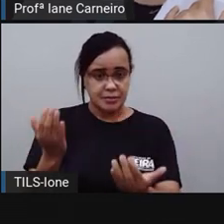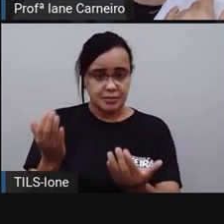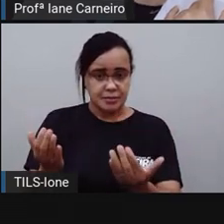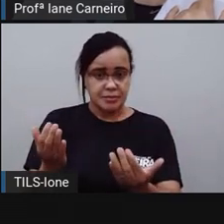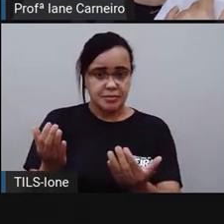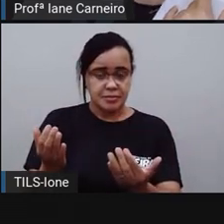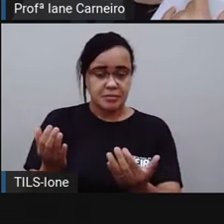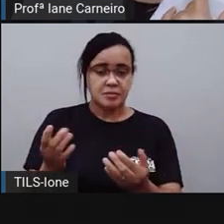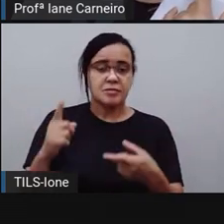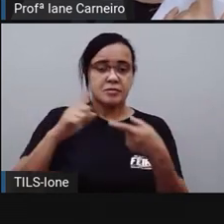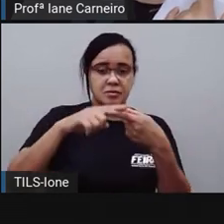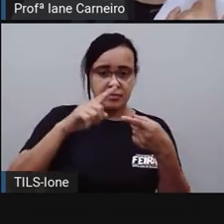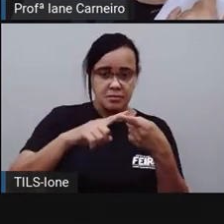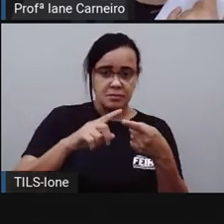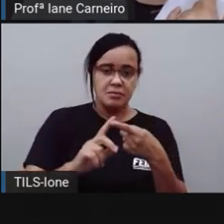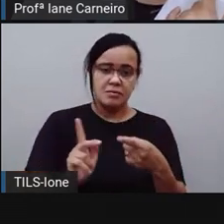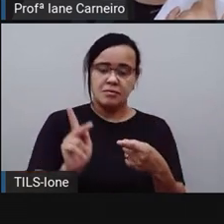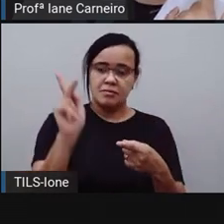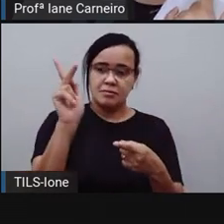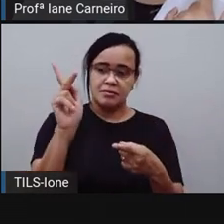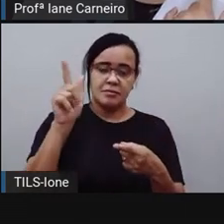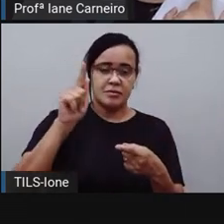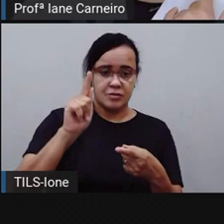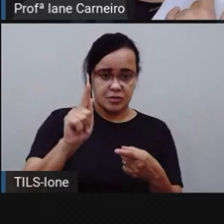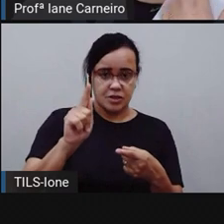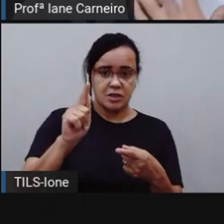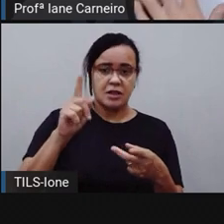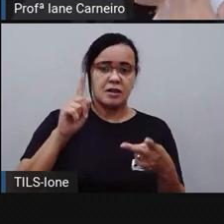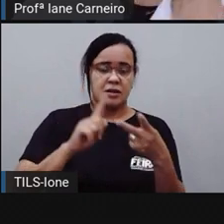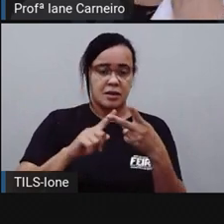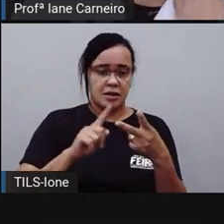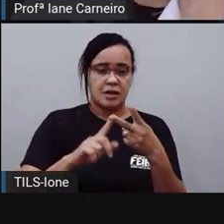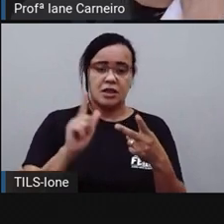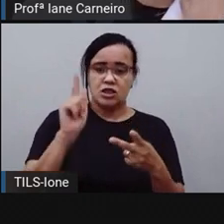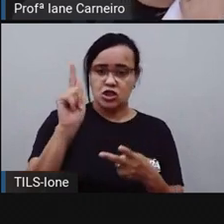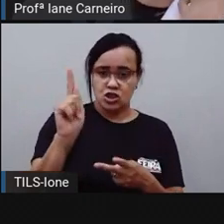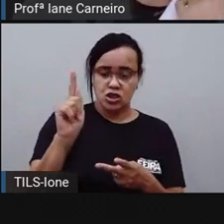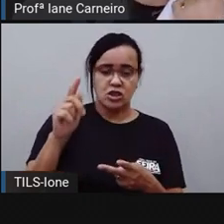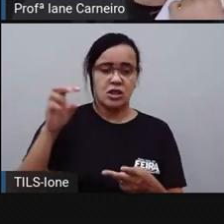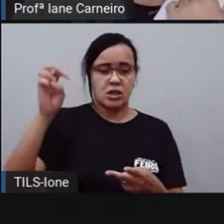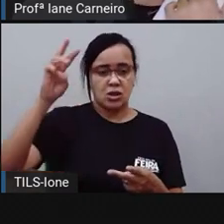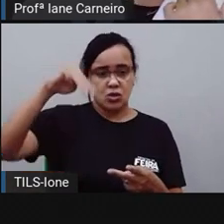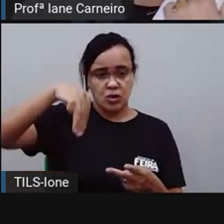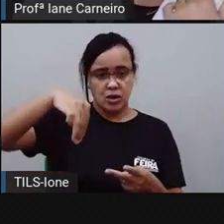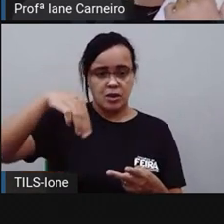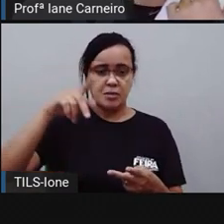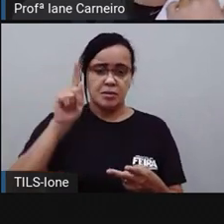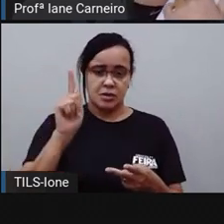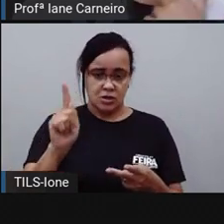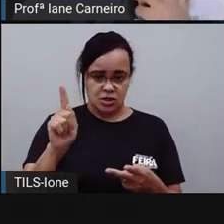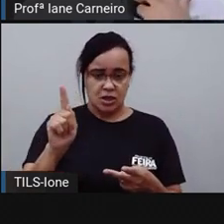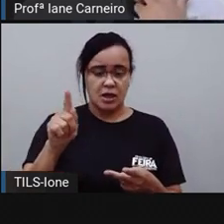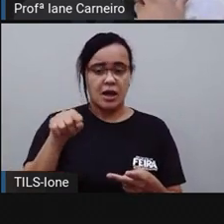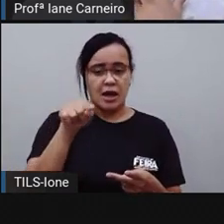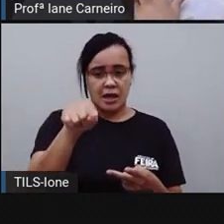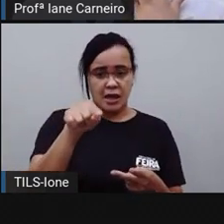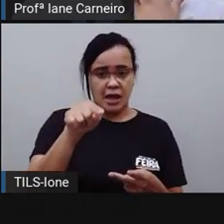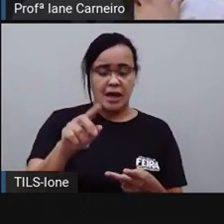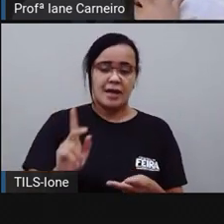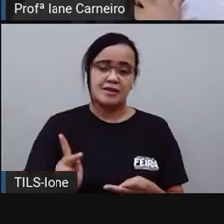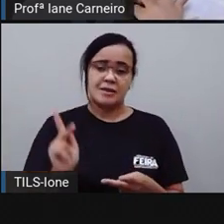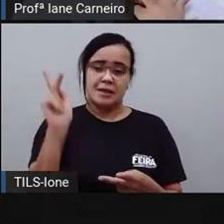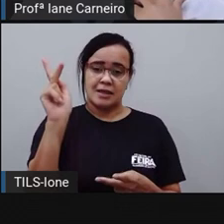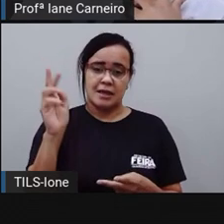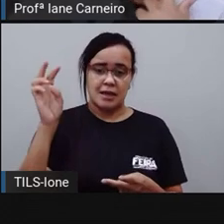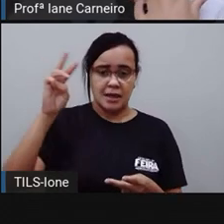essas unidades. E a fita métrica, a trena, a régua, elas vão indicar essas unidades de medida,